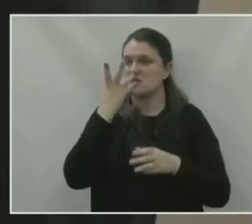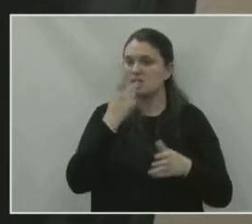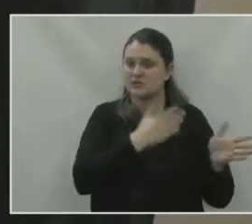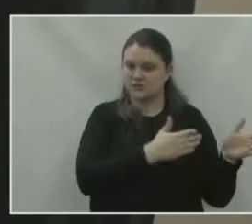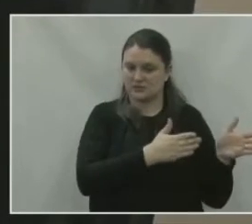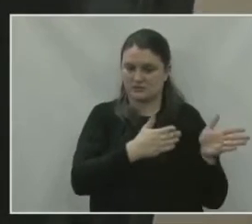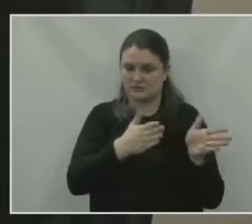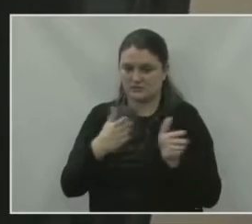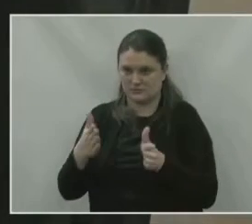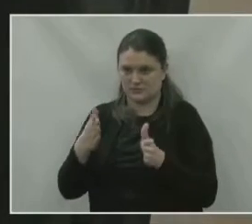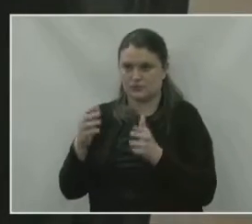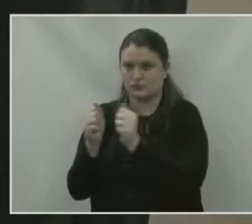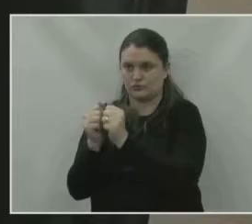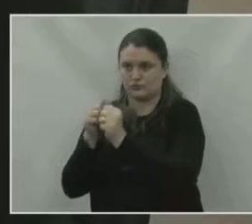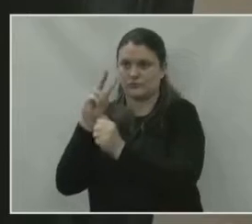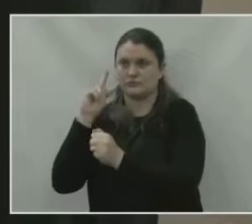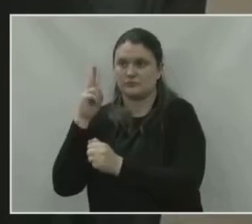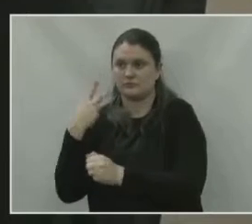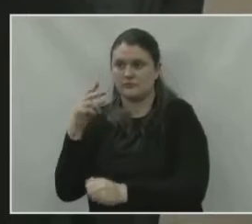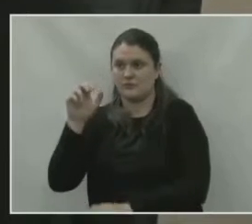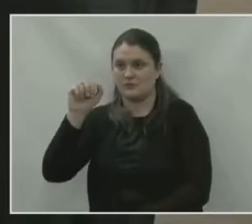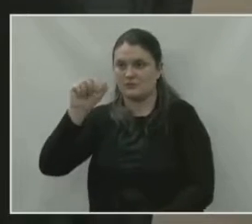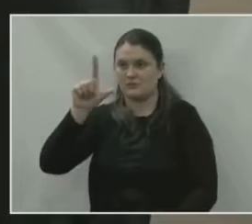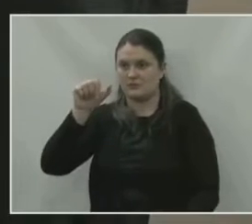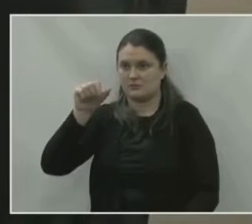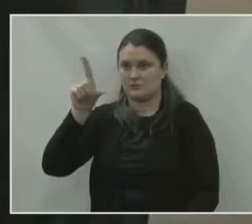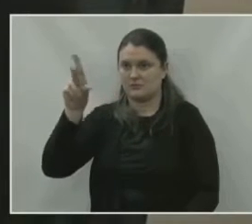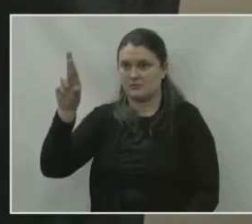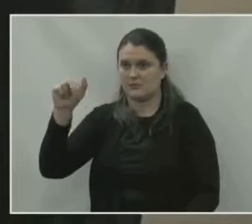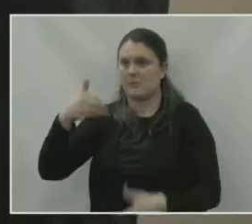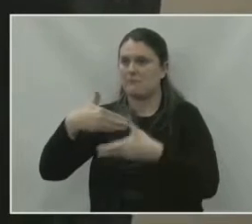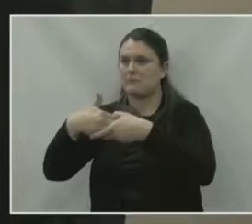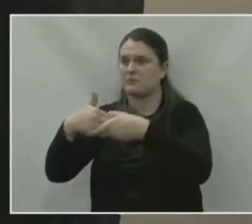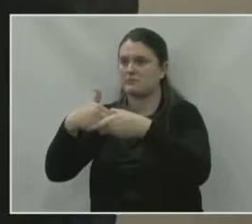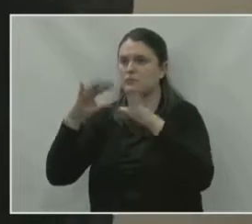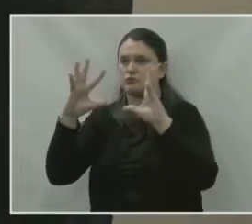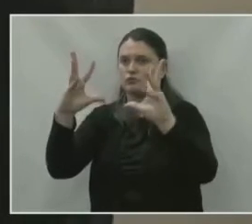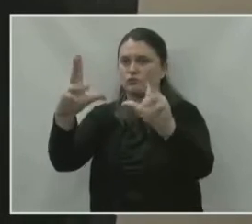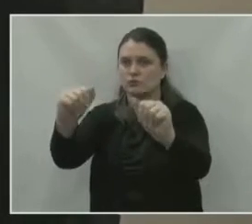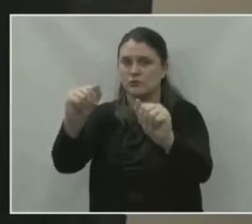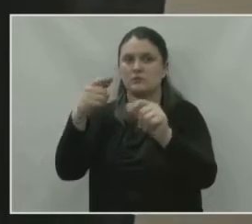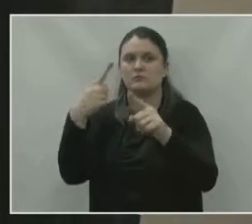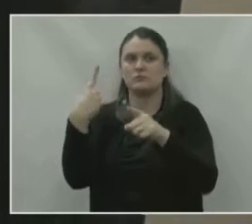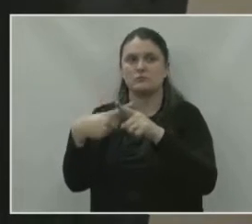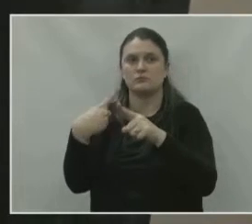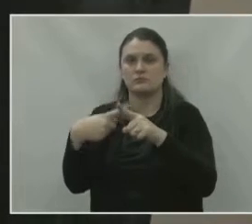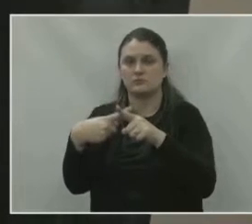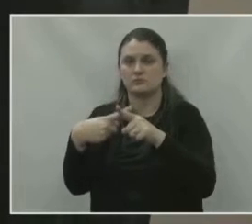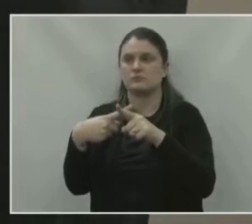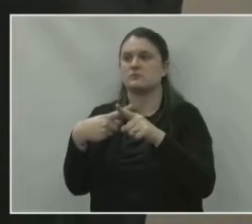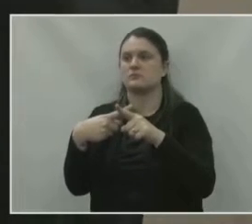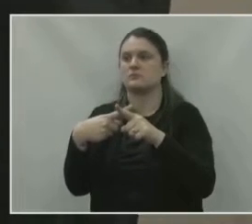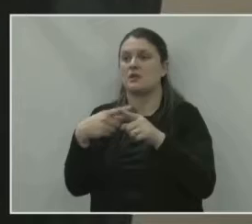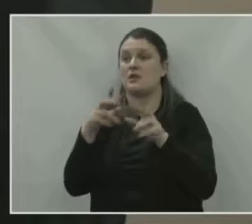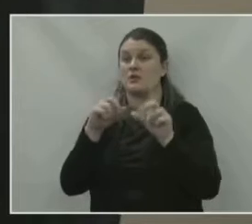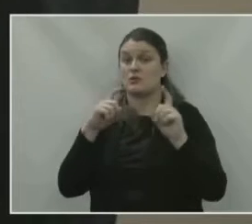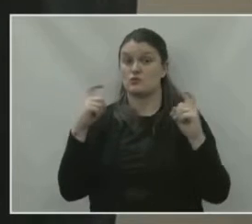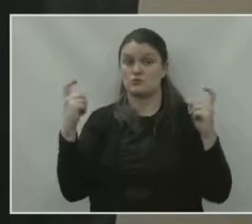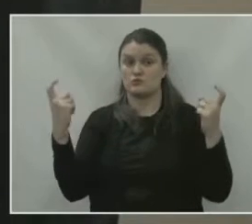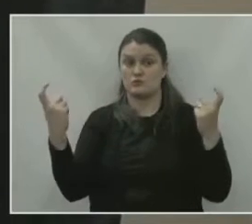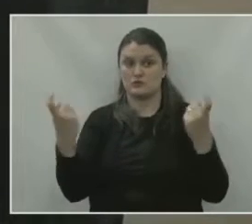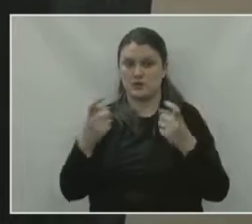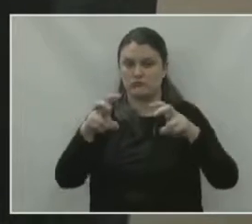pela vereadora Landra, muito importante, e parabenizar a todos, afinal, uma sessão